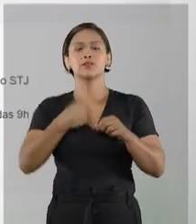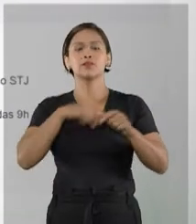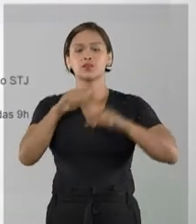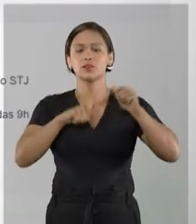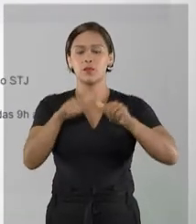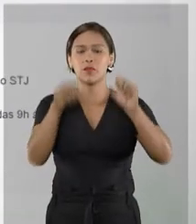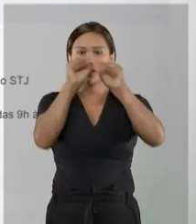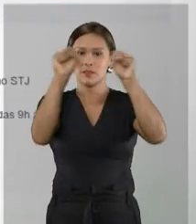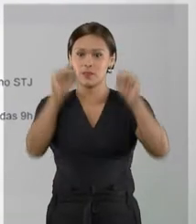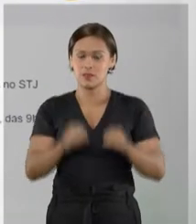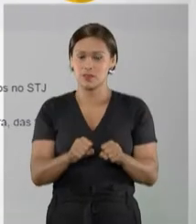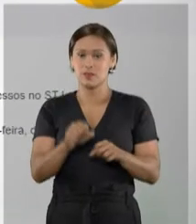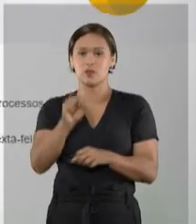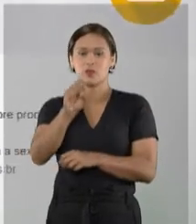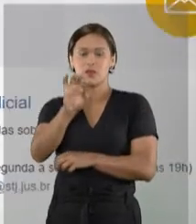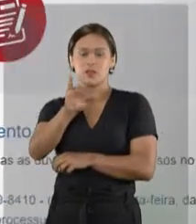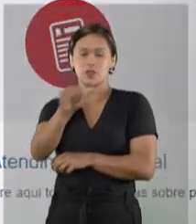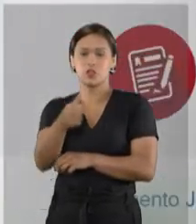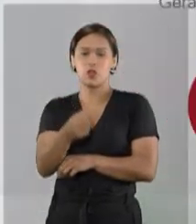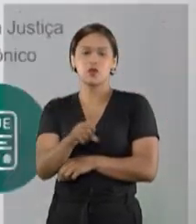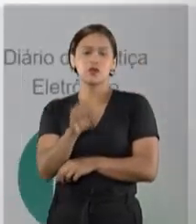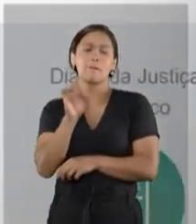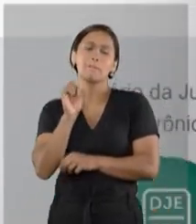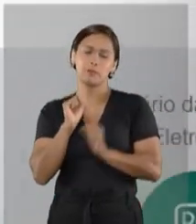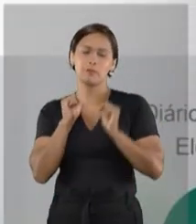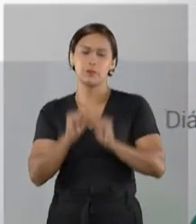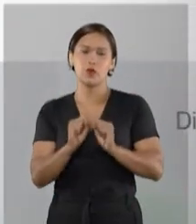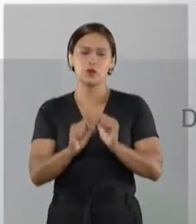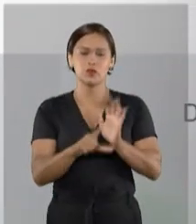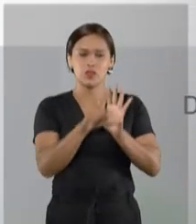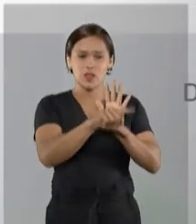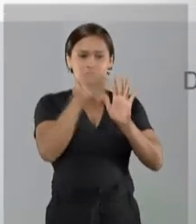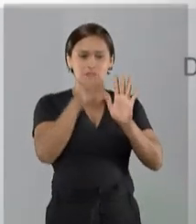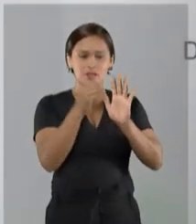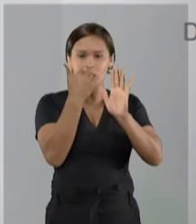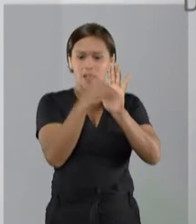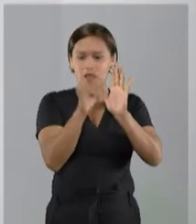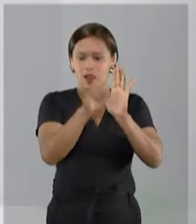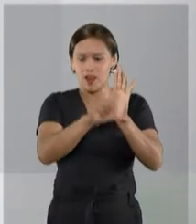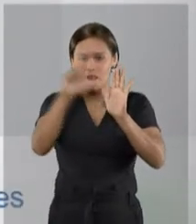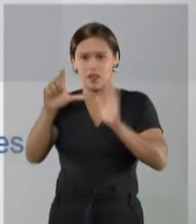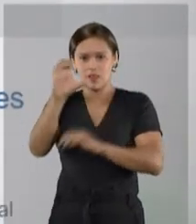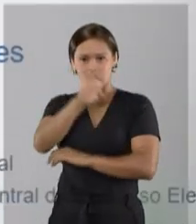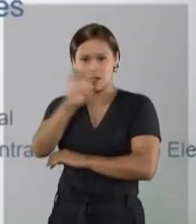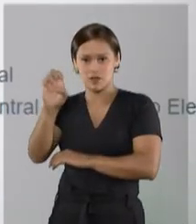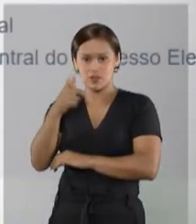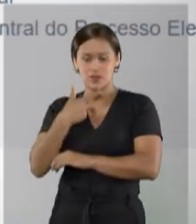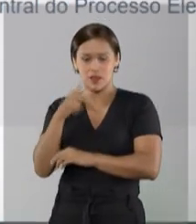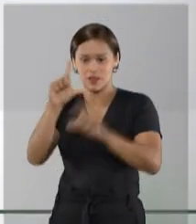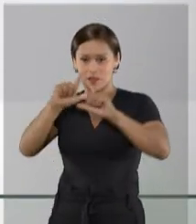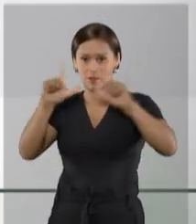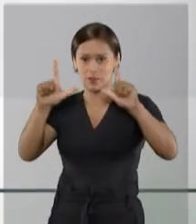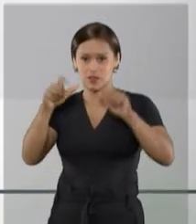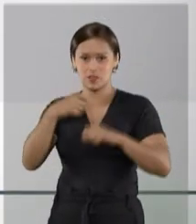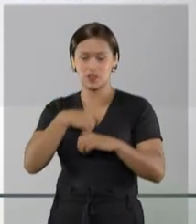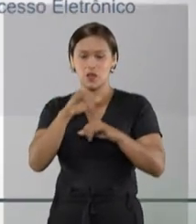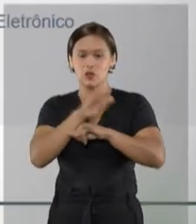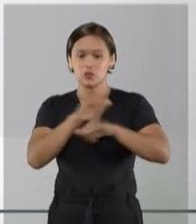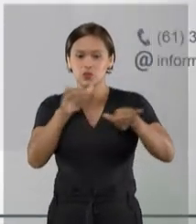serviços e sistemas do STJ, basta acessar as diversas opções dos menus localizados na lateral esquerda da página.